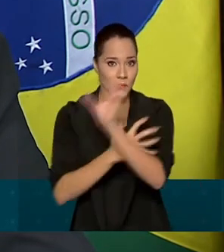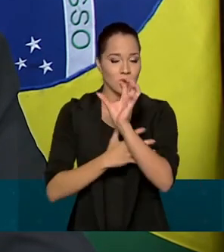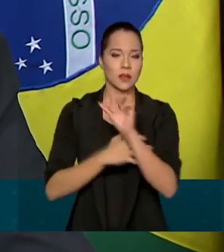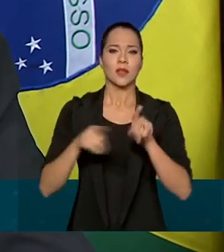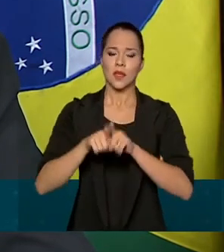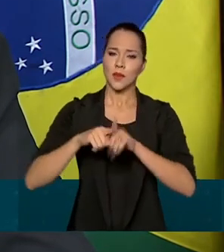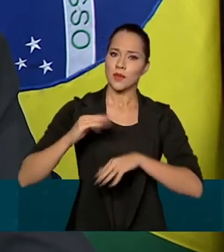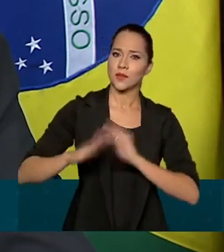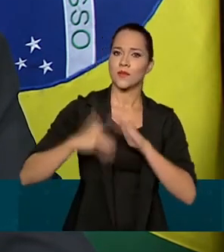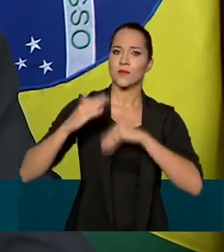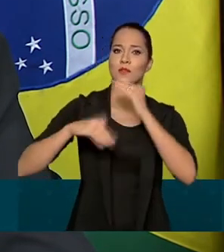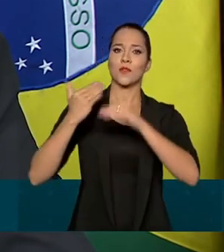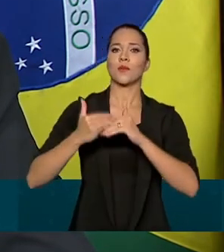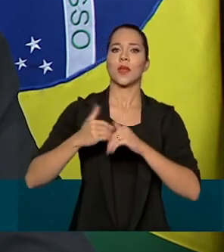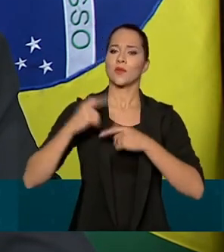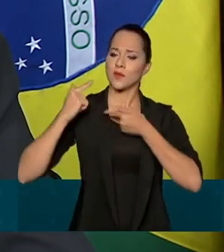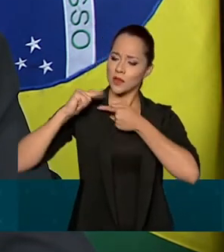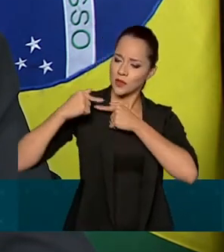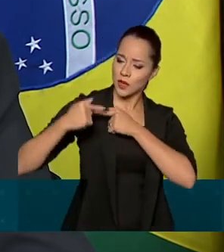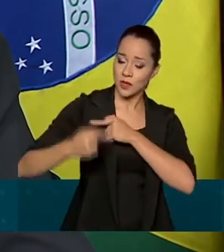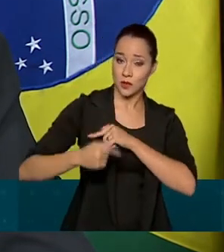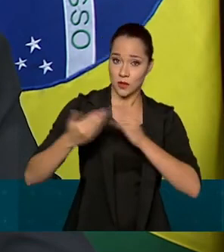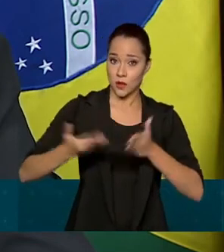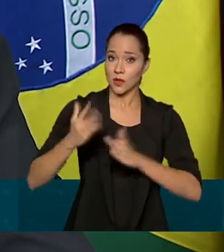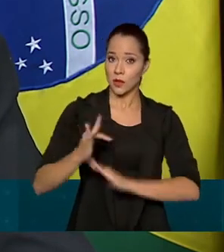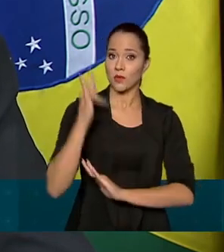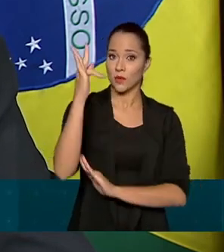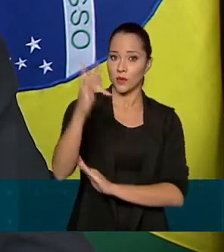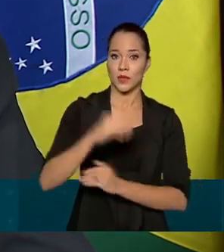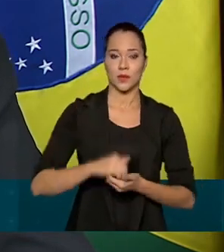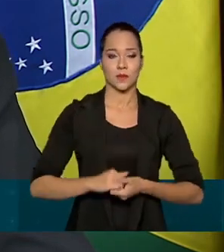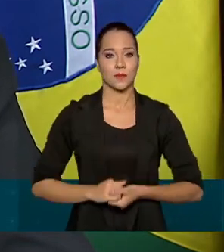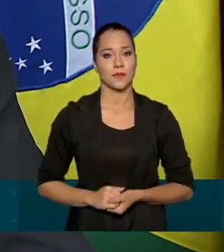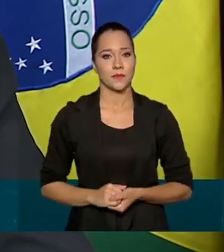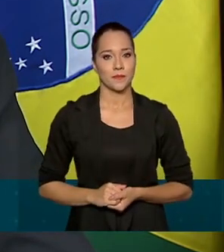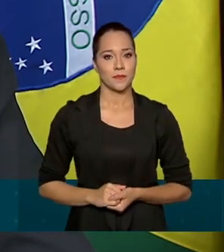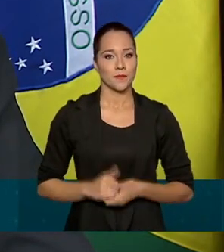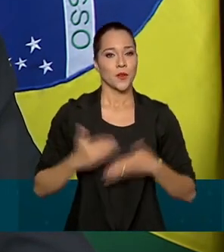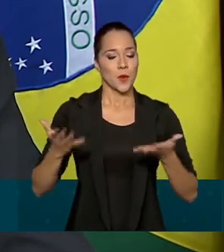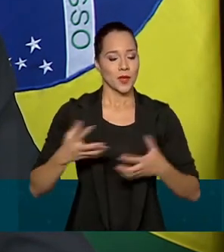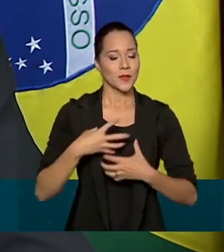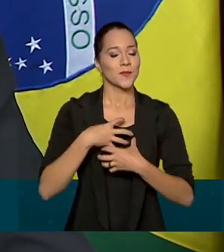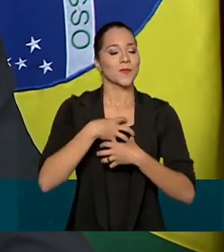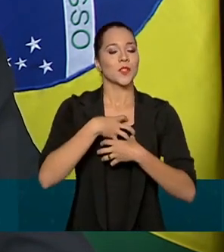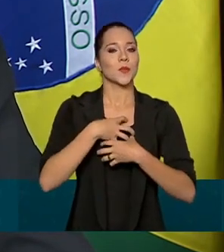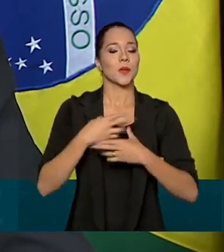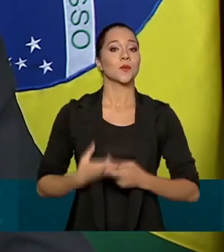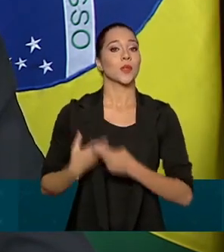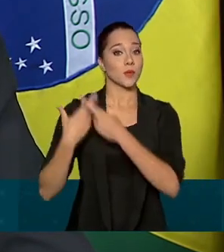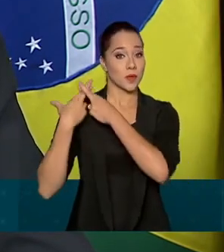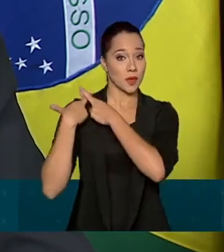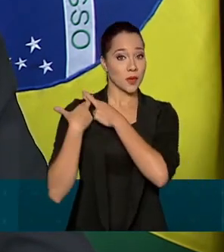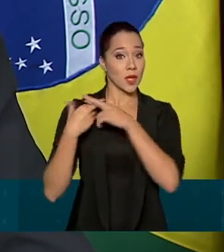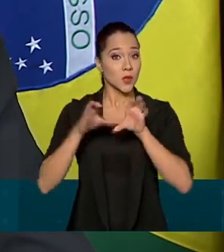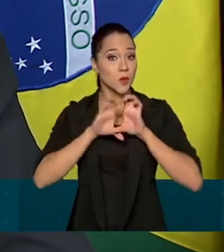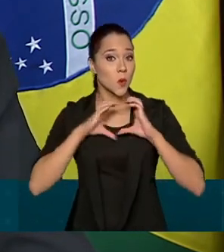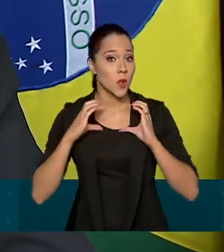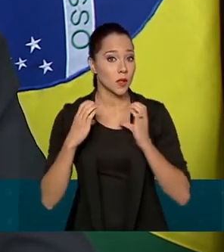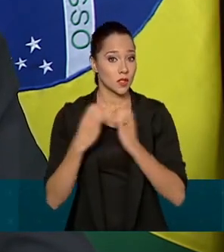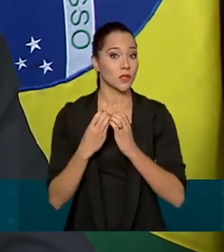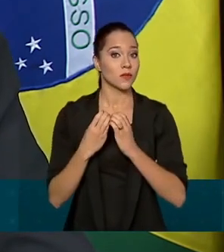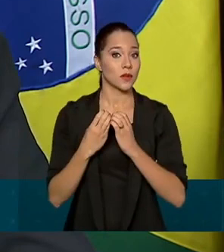desenvolvimento das gerações presentes e futuras. Com esse espírito de responsabilidade coletiva